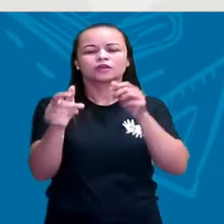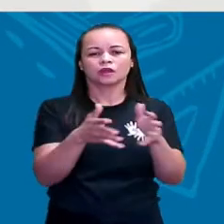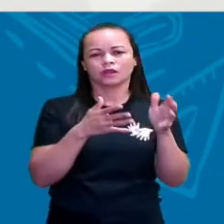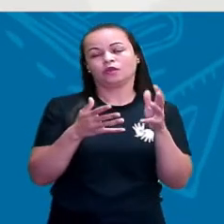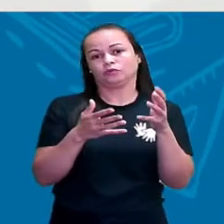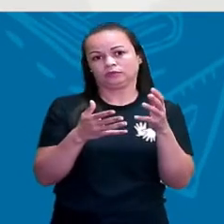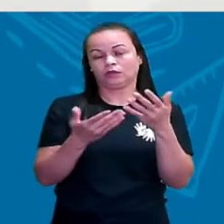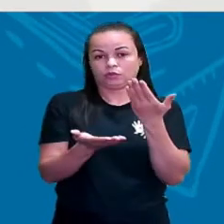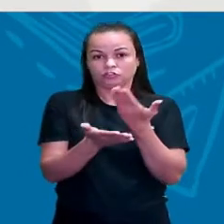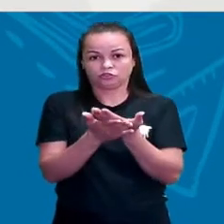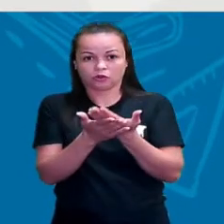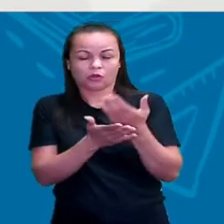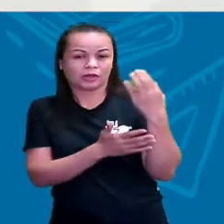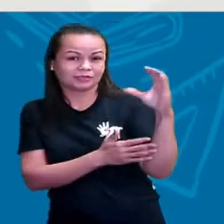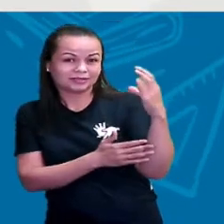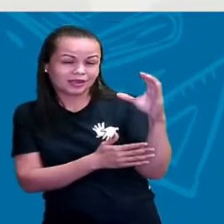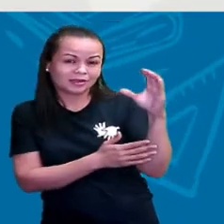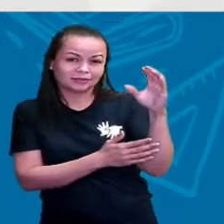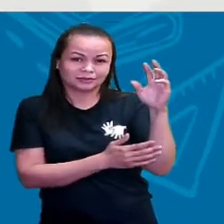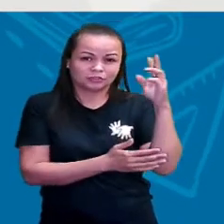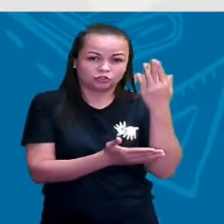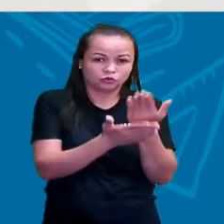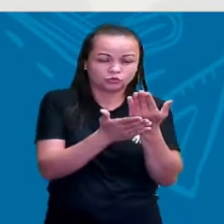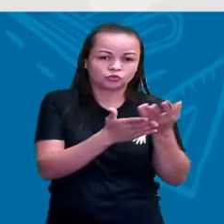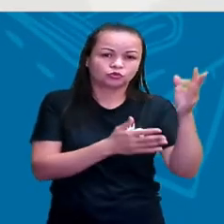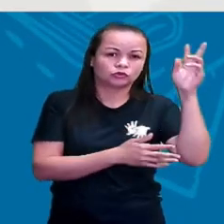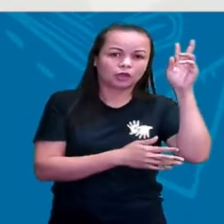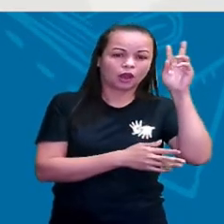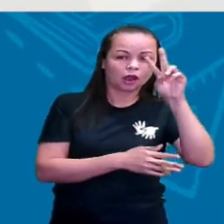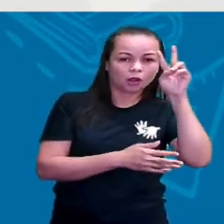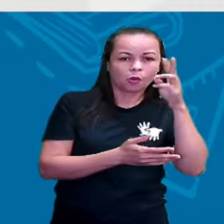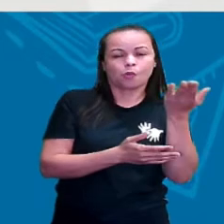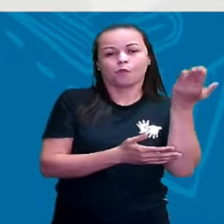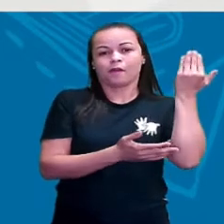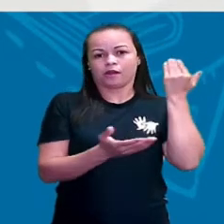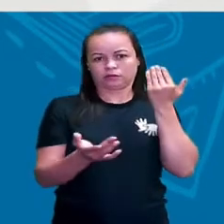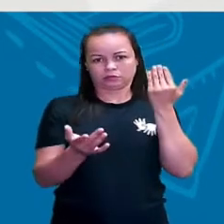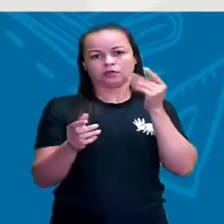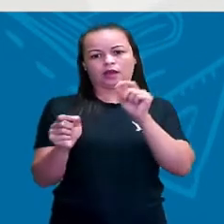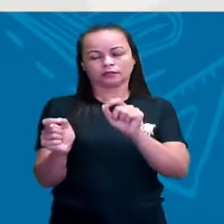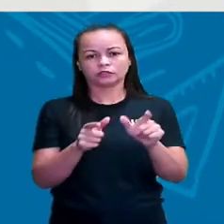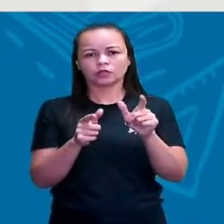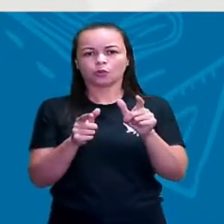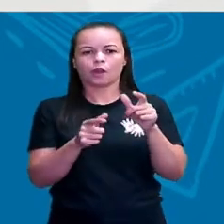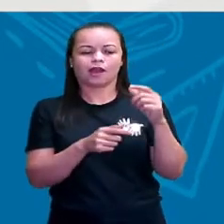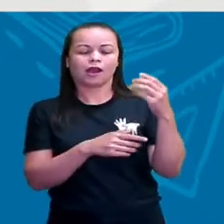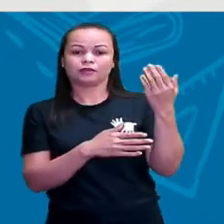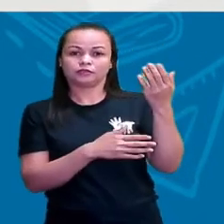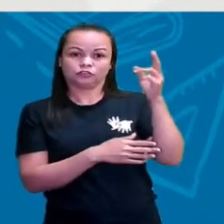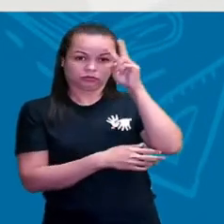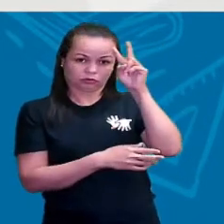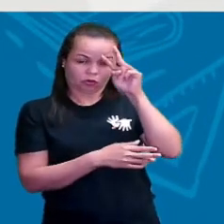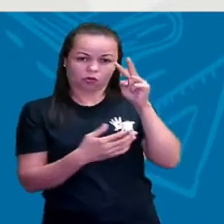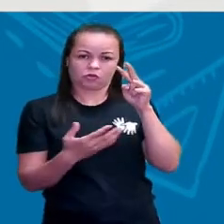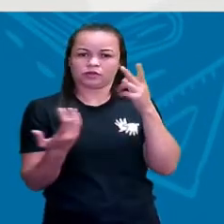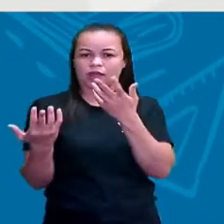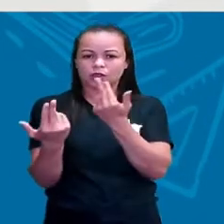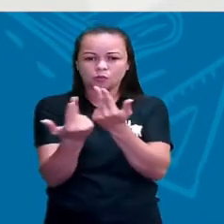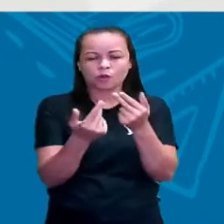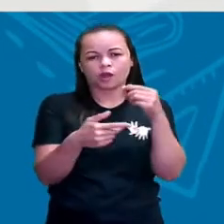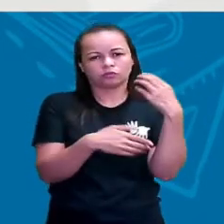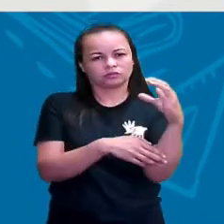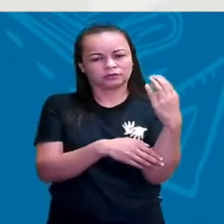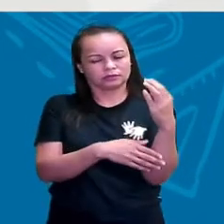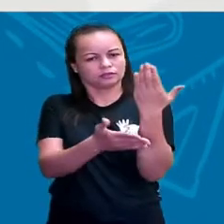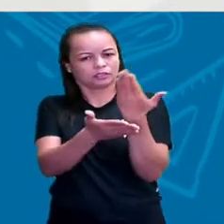estuda o passado, sendo que a história não é só isso, tá? A história é a ciência que estuda as ações humanas